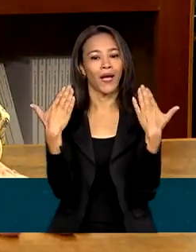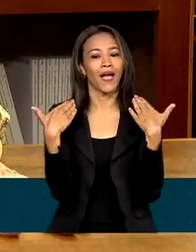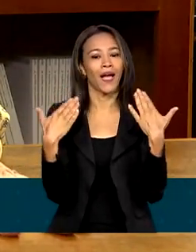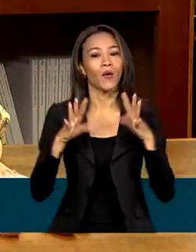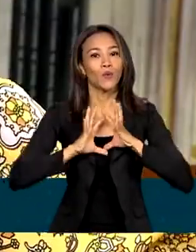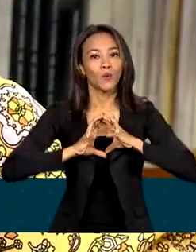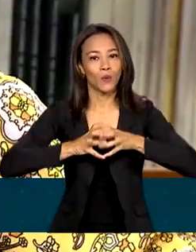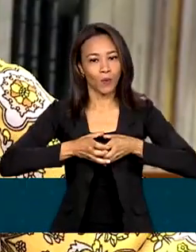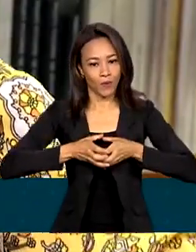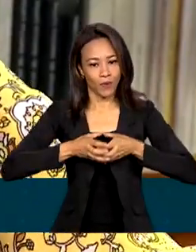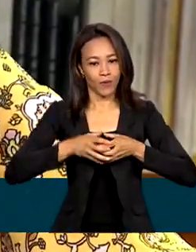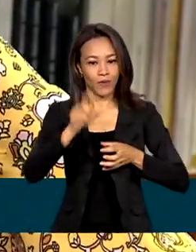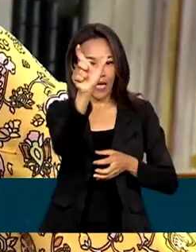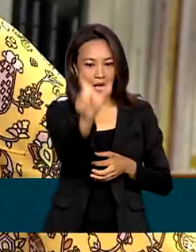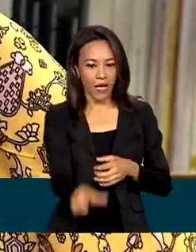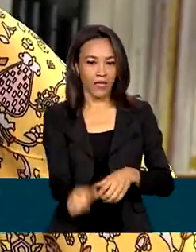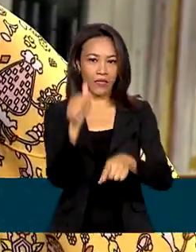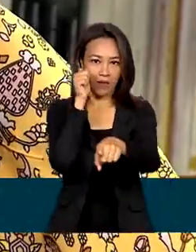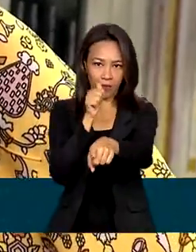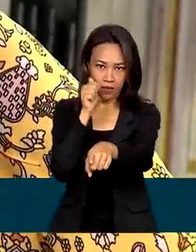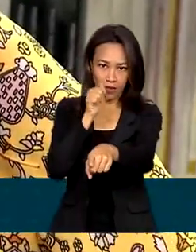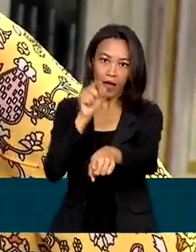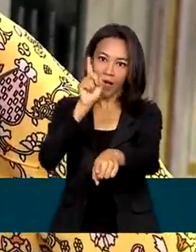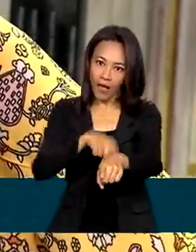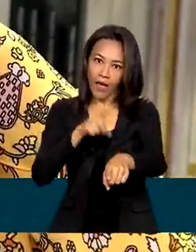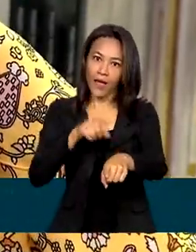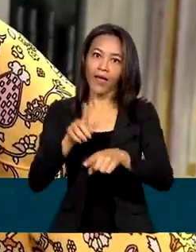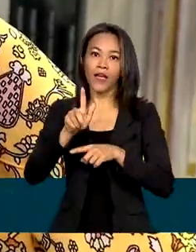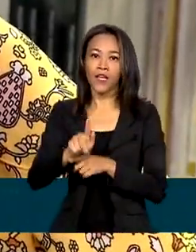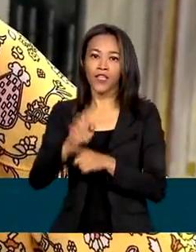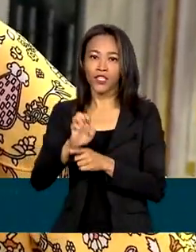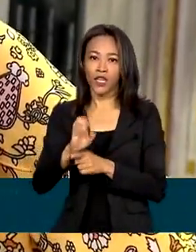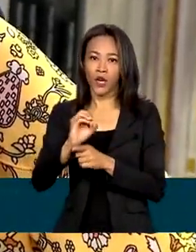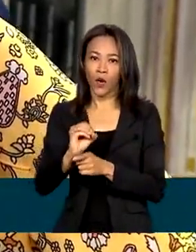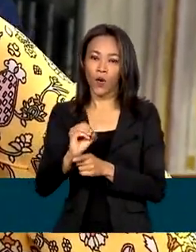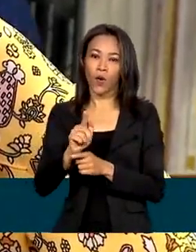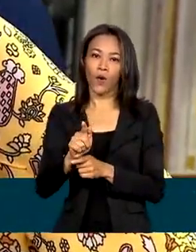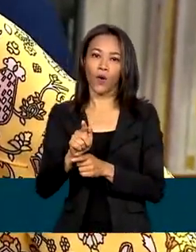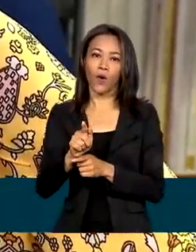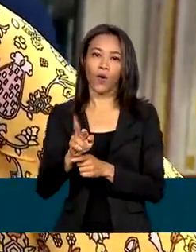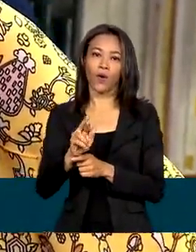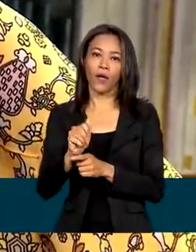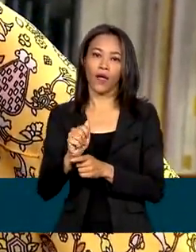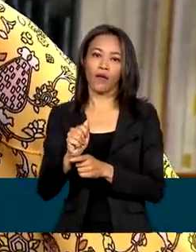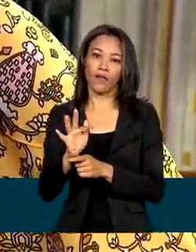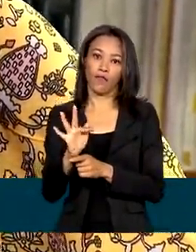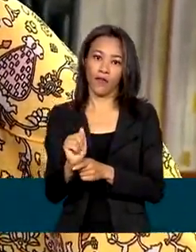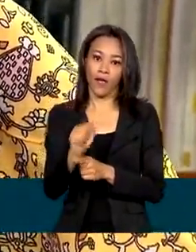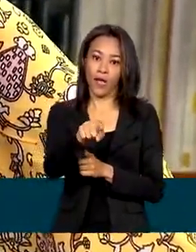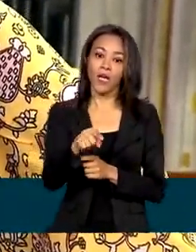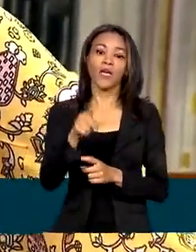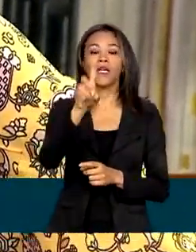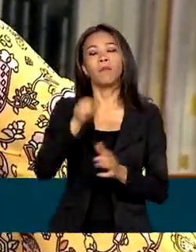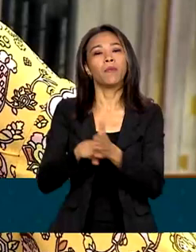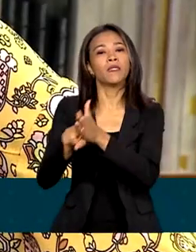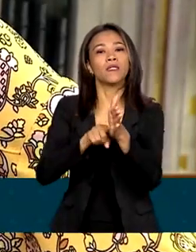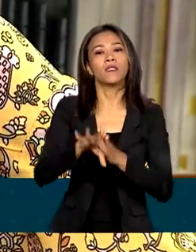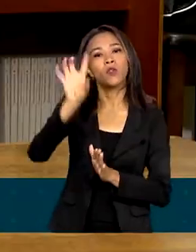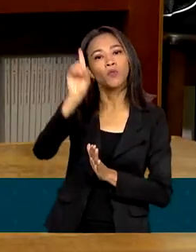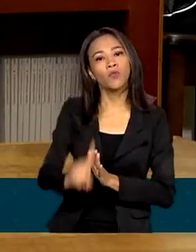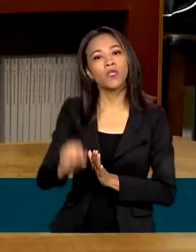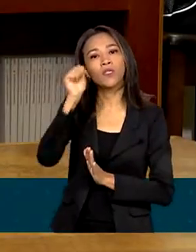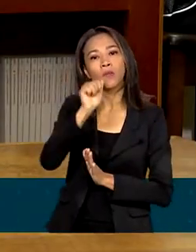grupos. Rosa Esterro Cines, geógrafa e pioneira em pesquisas sobre o direito feminino, aos